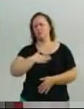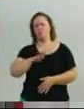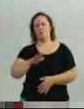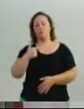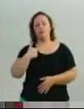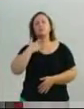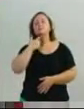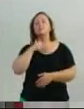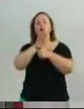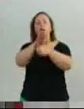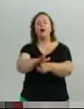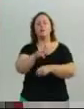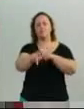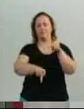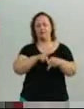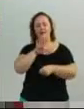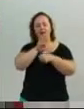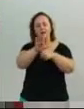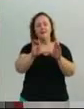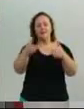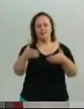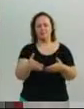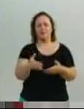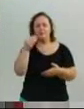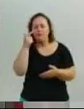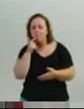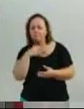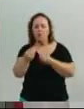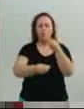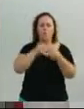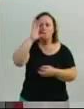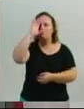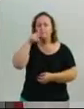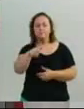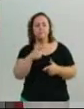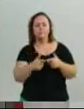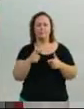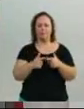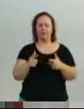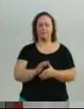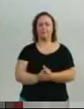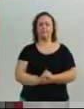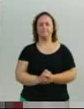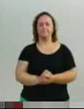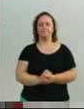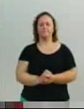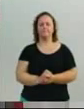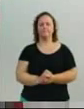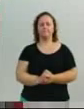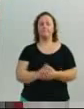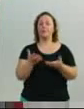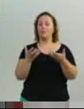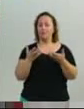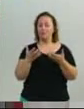comunidade, ajudar a tentar buscar a solução dos problemas. Eu gostaria de já anunciar a